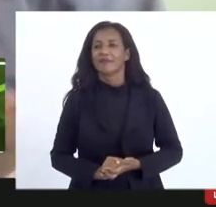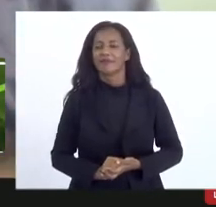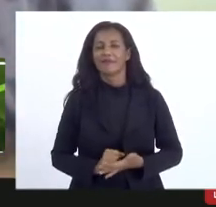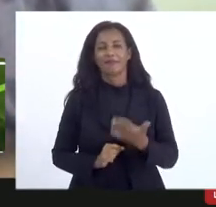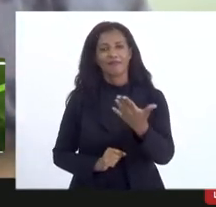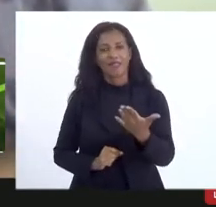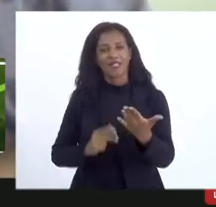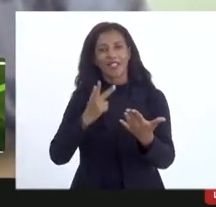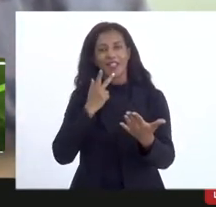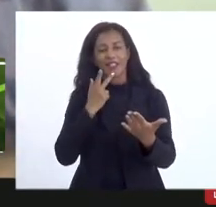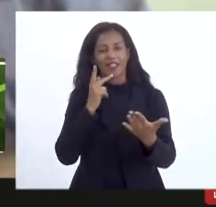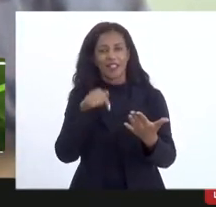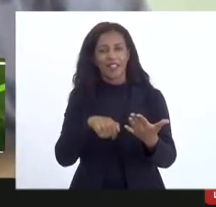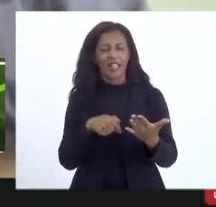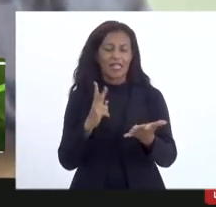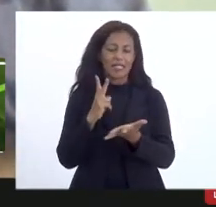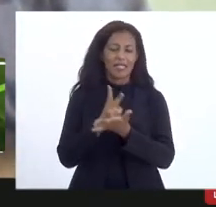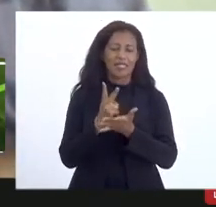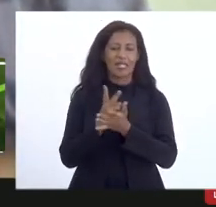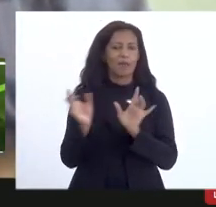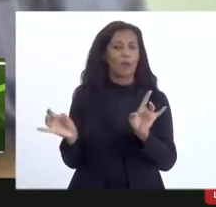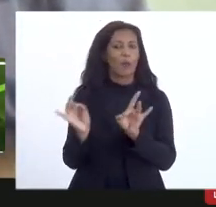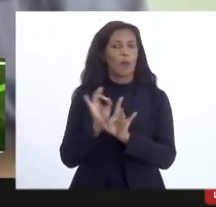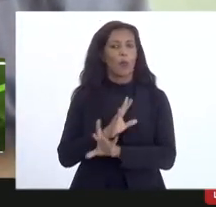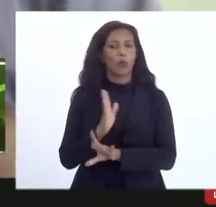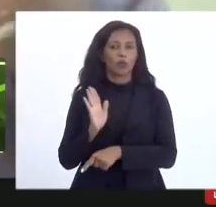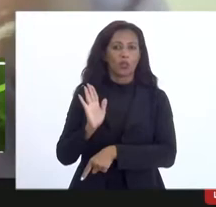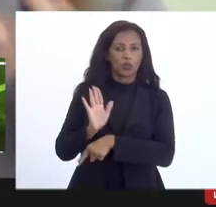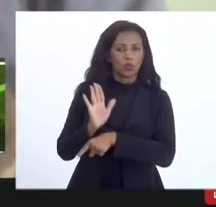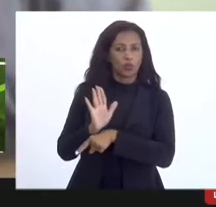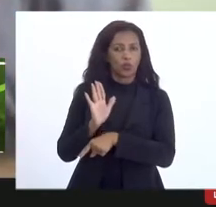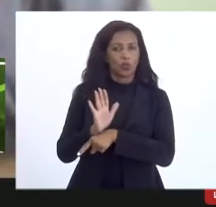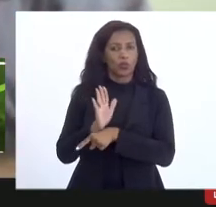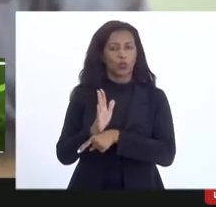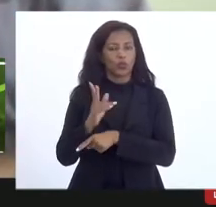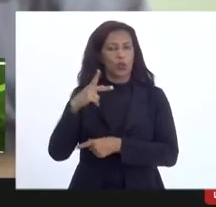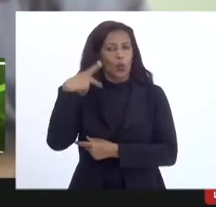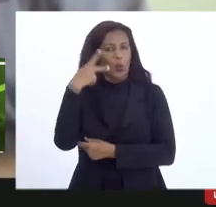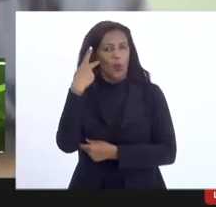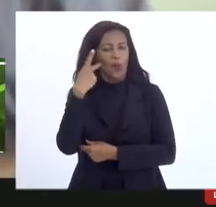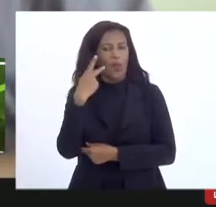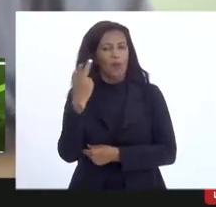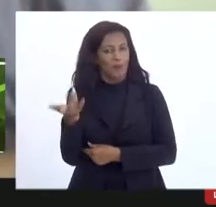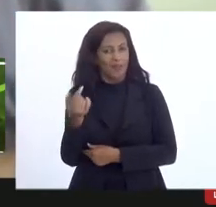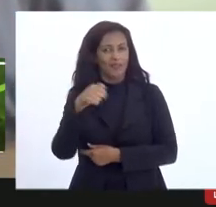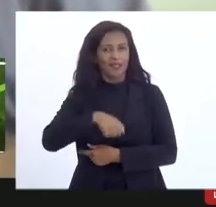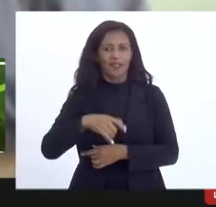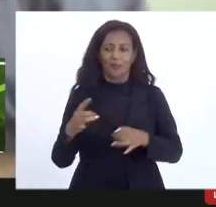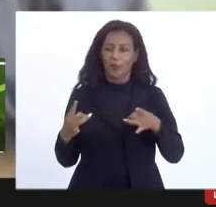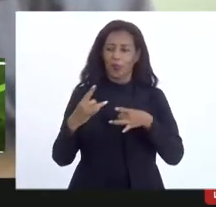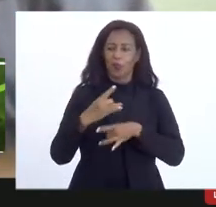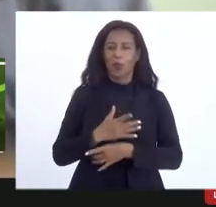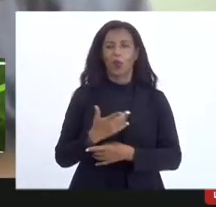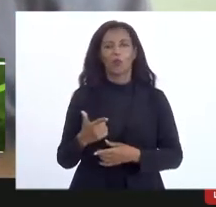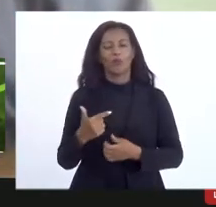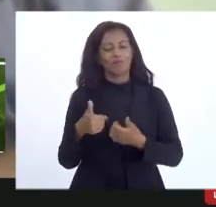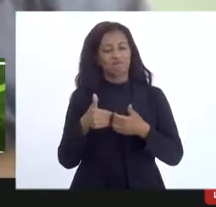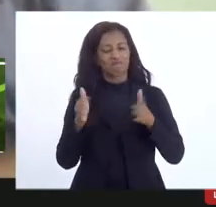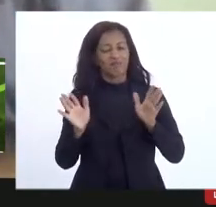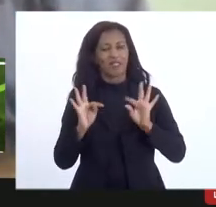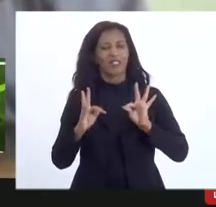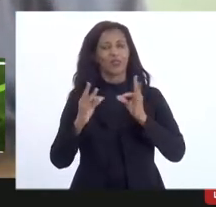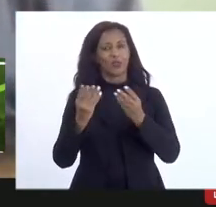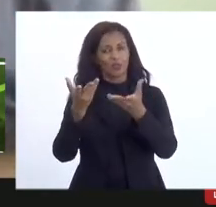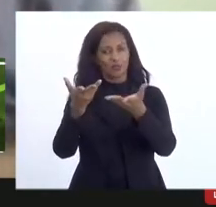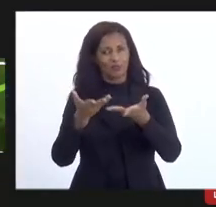quer deixar aqui sempre aberto a nossa ajuda e ao Parlamento Fluminense a disponibilidade sempre aqui de portas abertas para todos